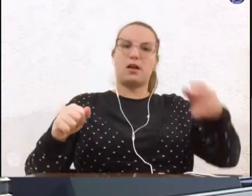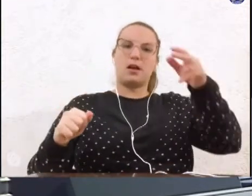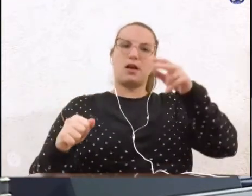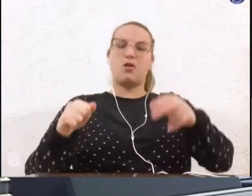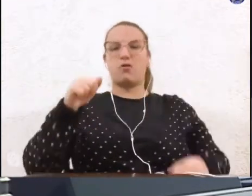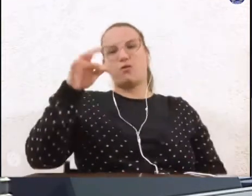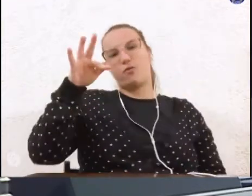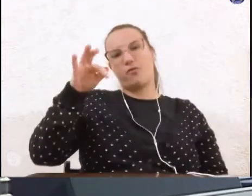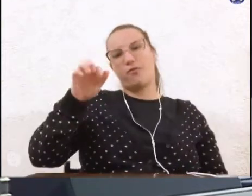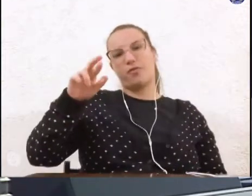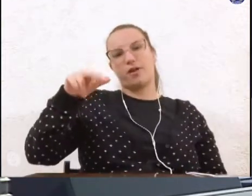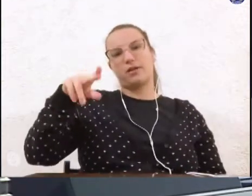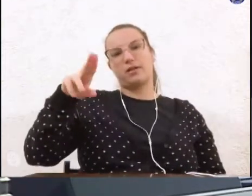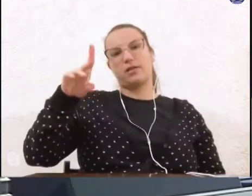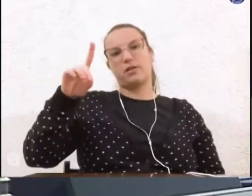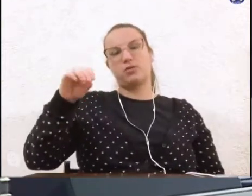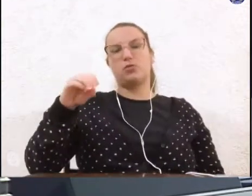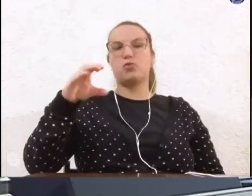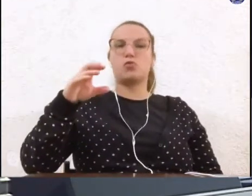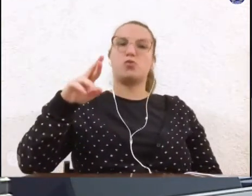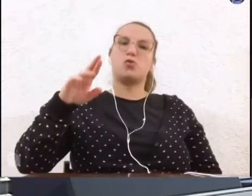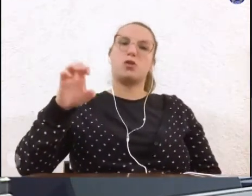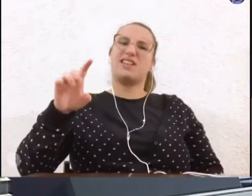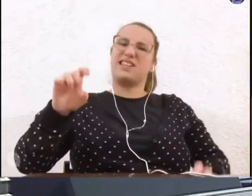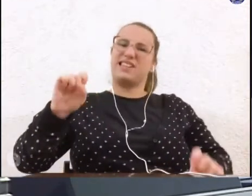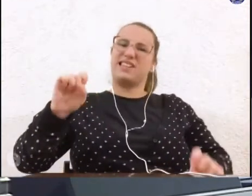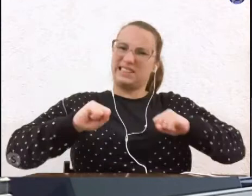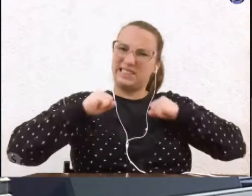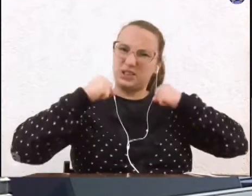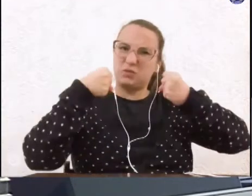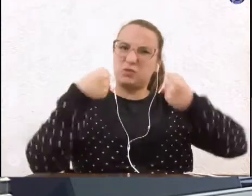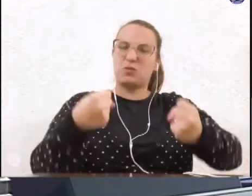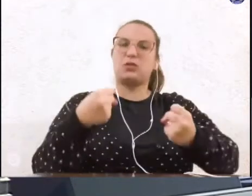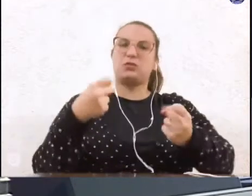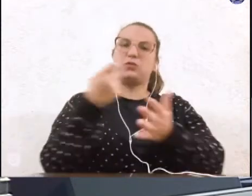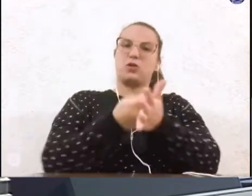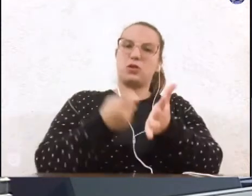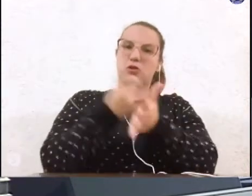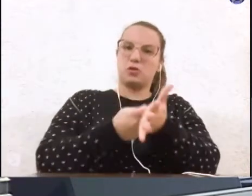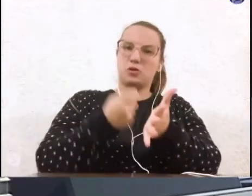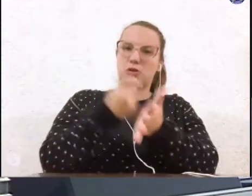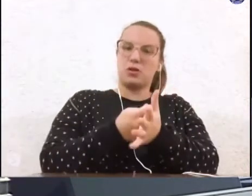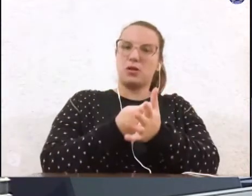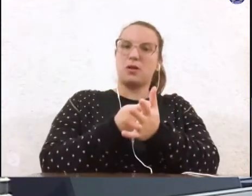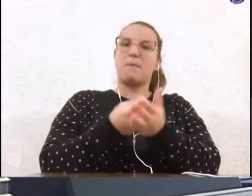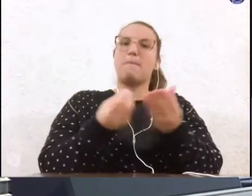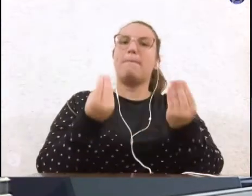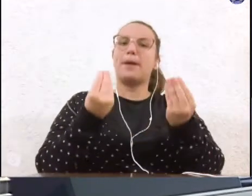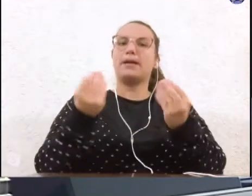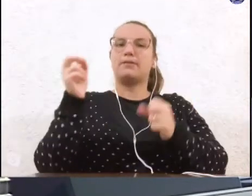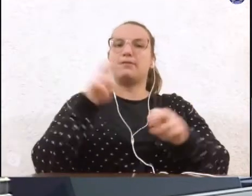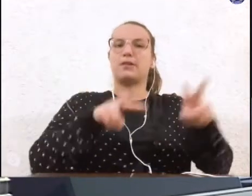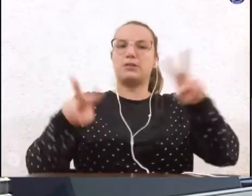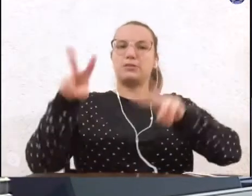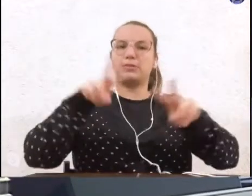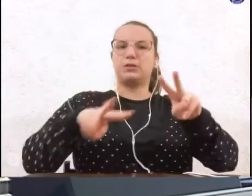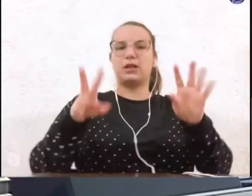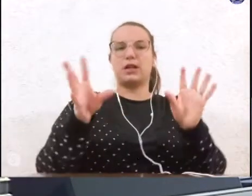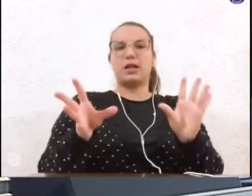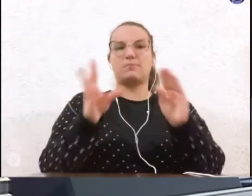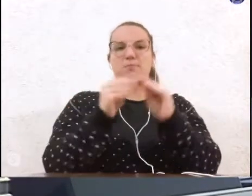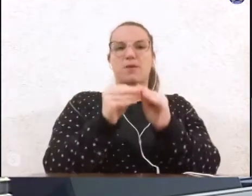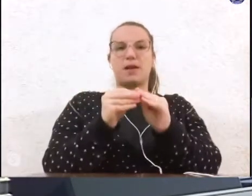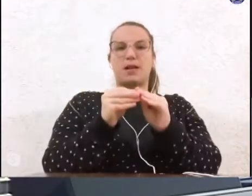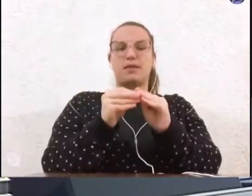solicitando esforços em sua esfera de competência para viabilizar emenda parlamentar